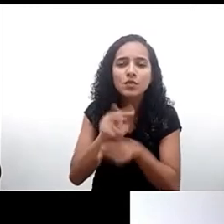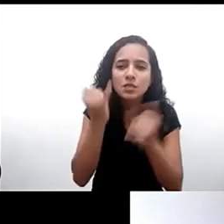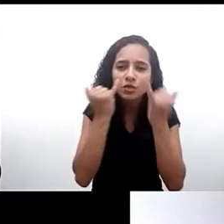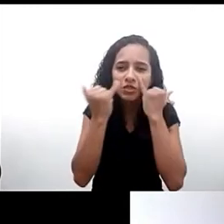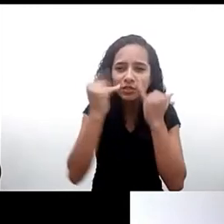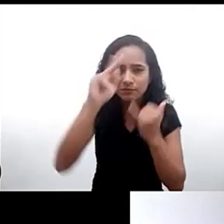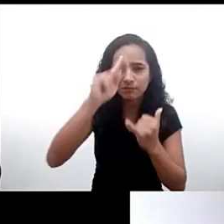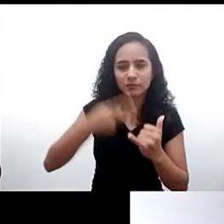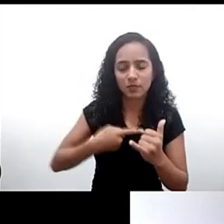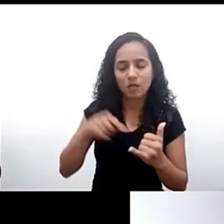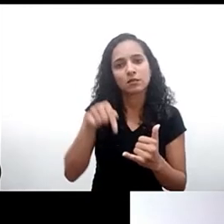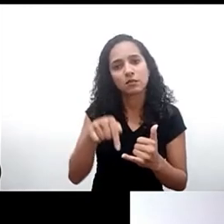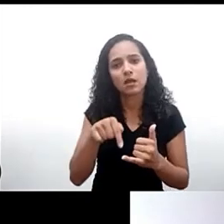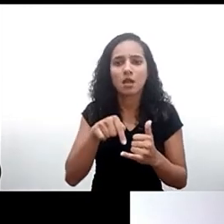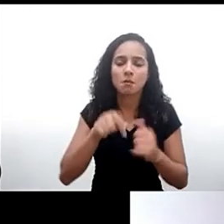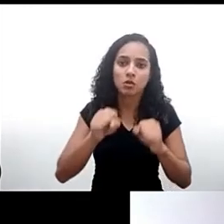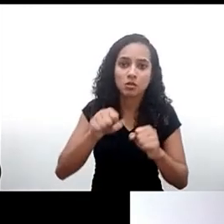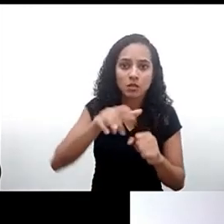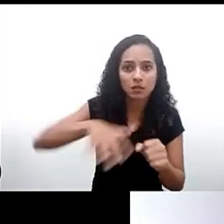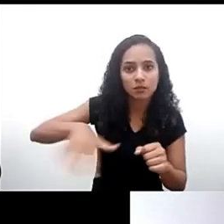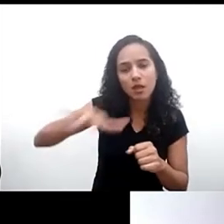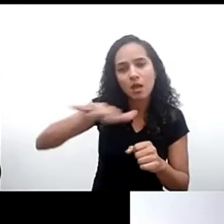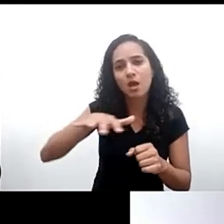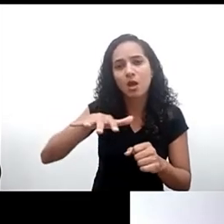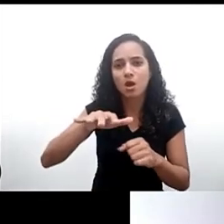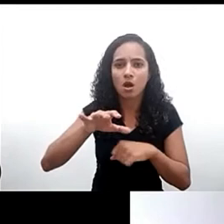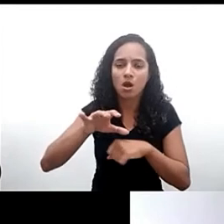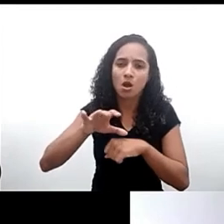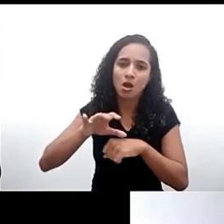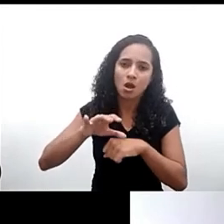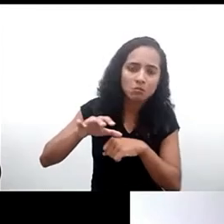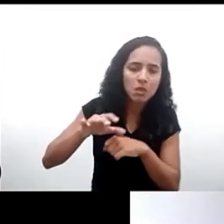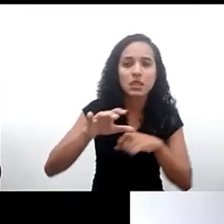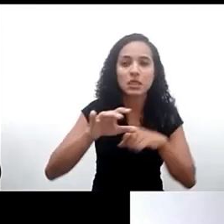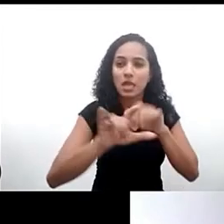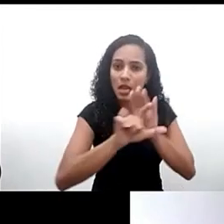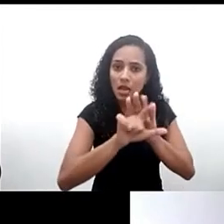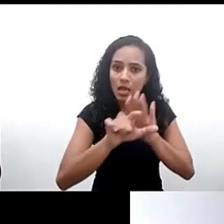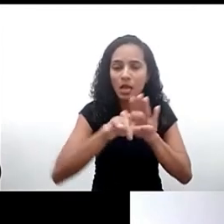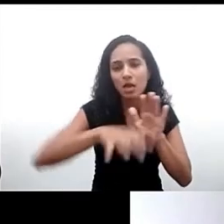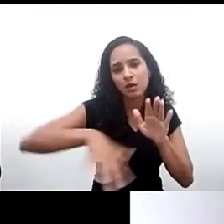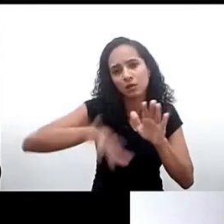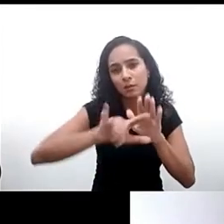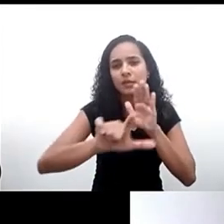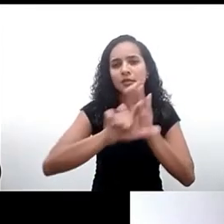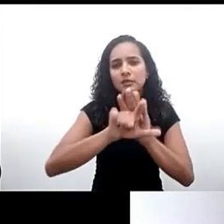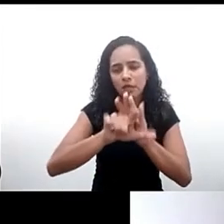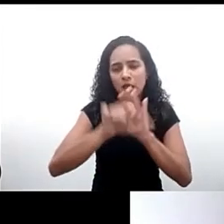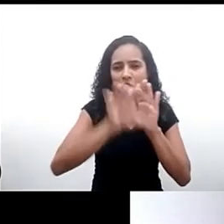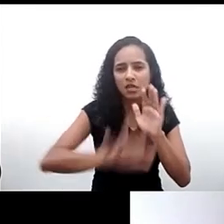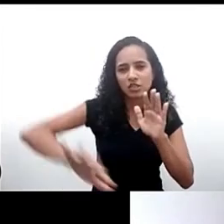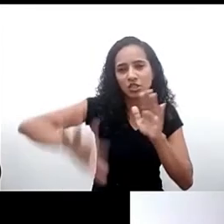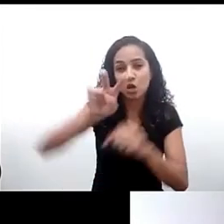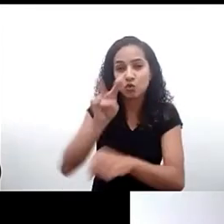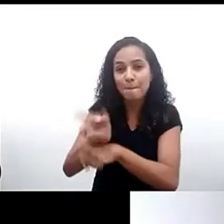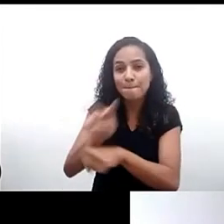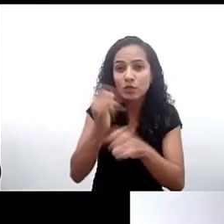desenvolvimento seja ela no âmbito constitucional seja ela no âmbito legal nós temos a lei geral de proteção de dados que teve